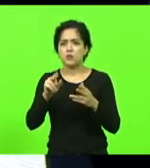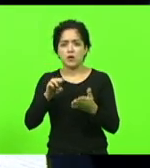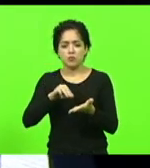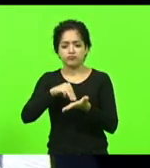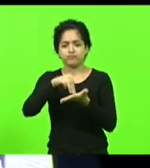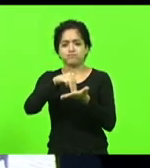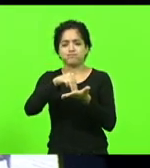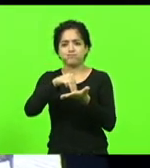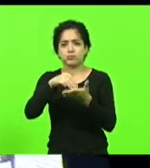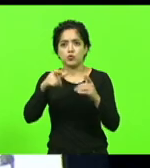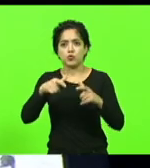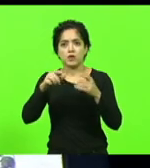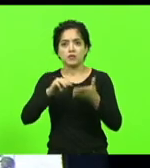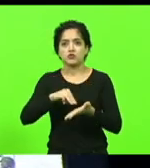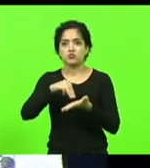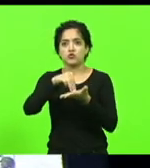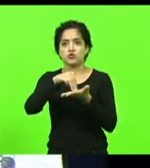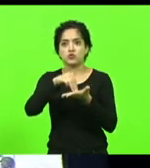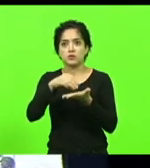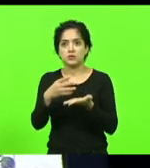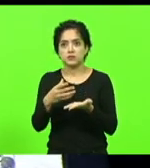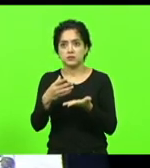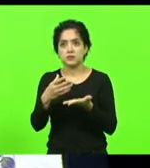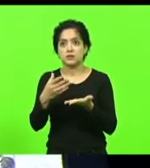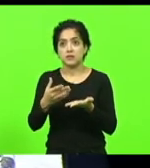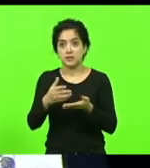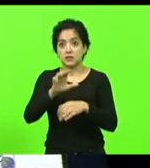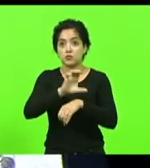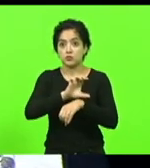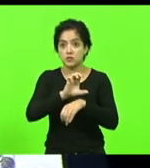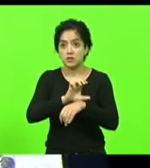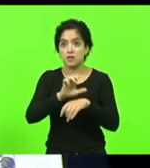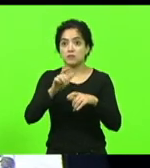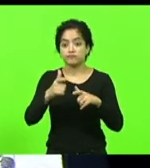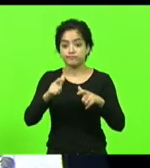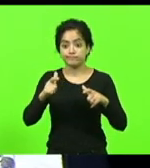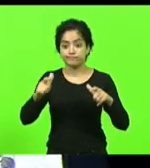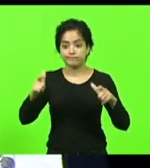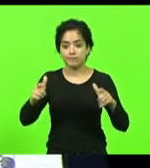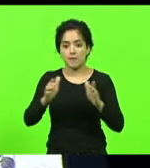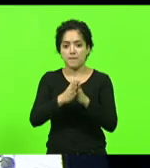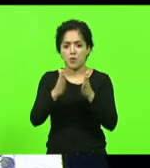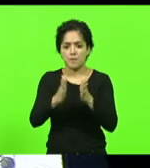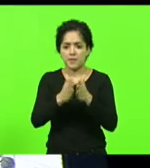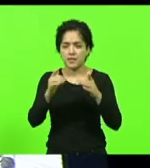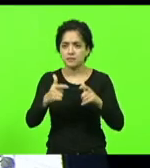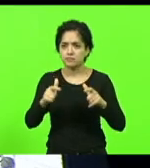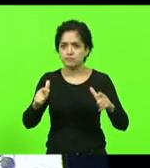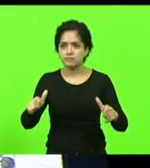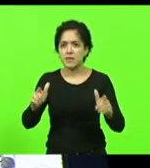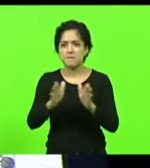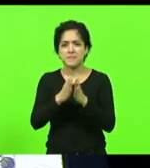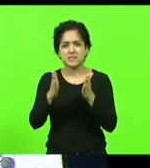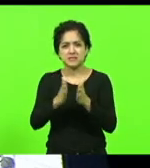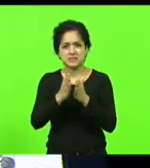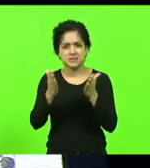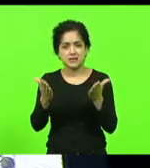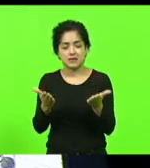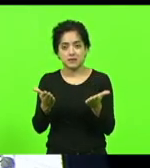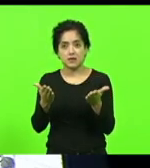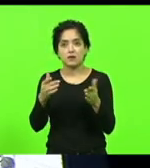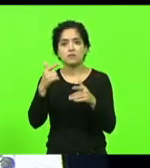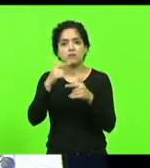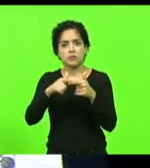lamentável. Nós temos um estado que está crescendo a pobreza crescendo a miséria nós temos